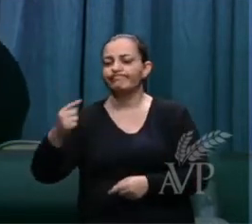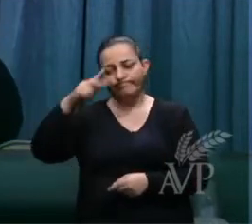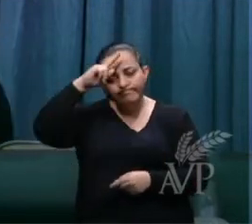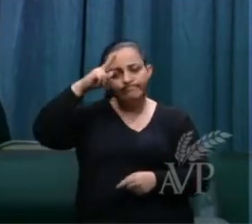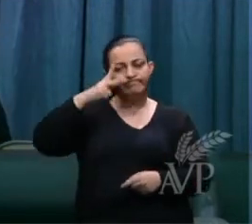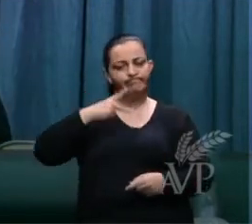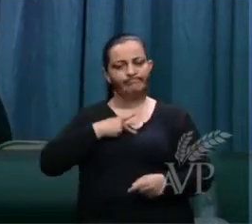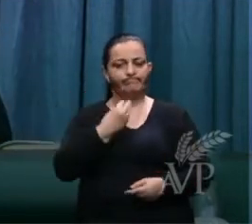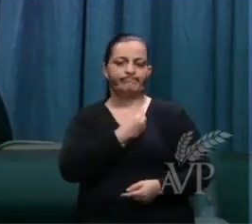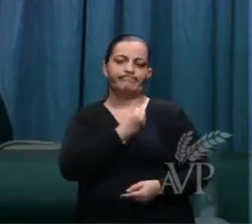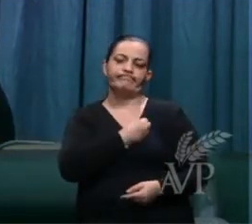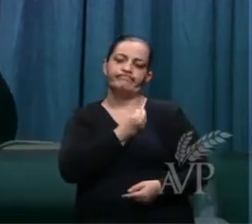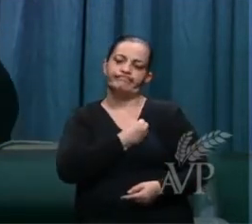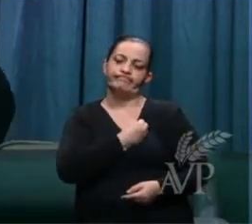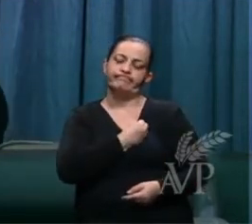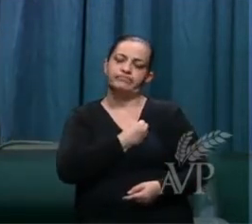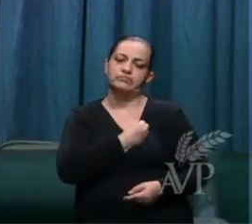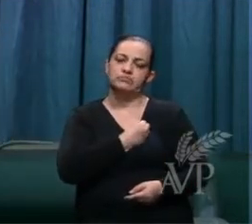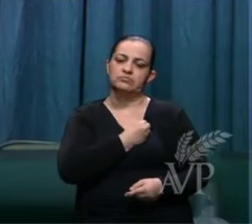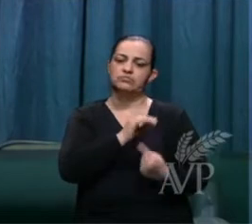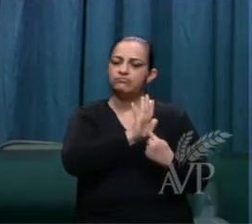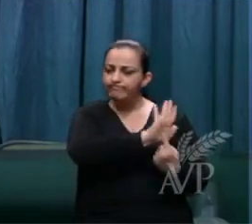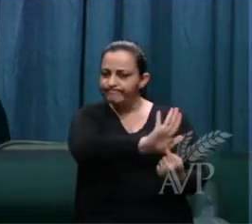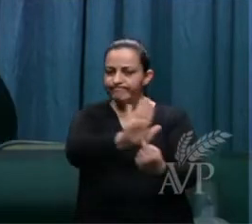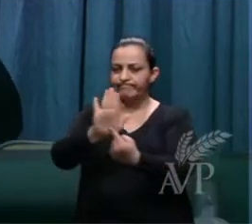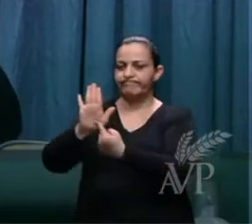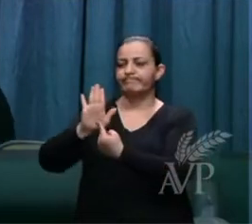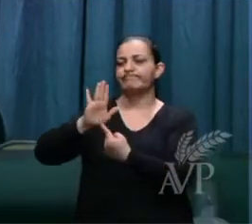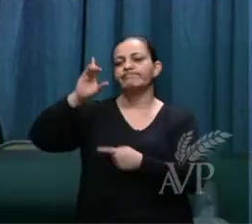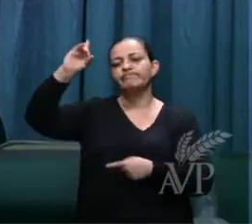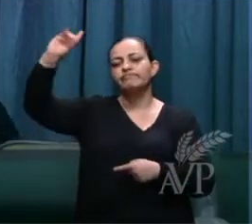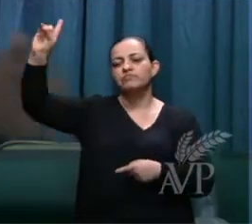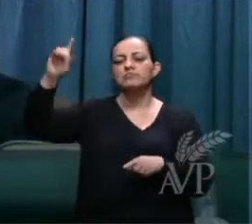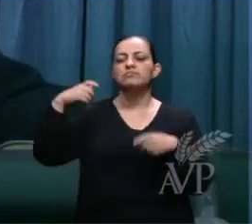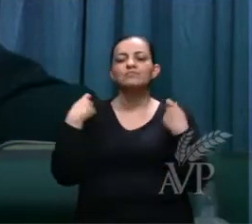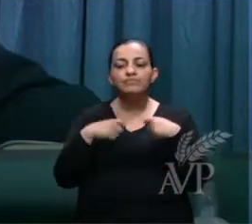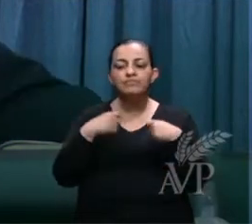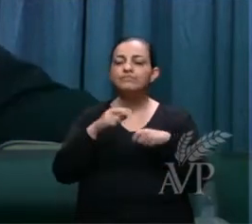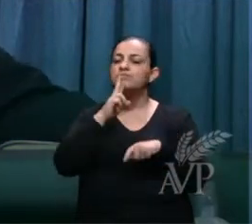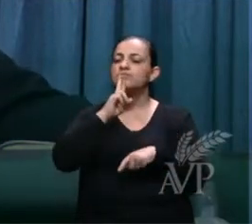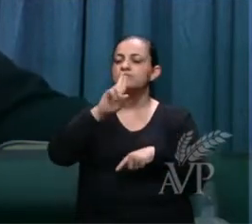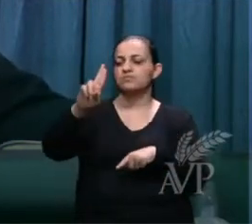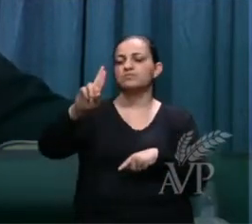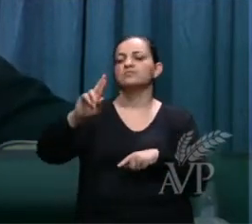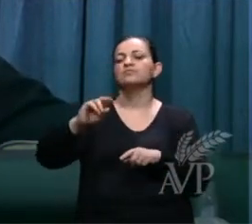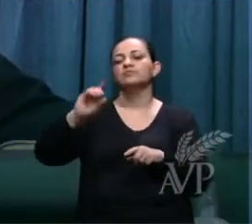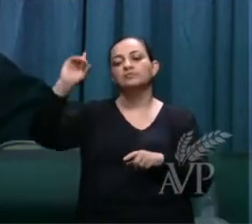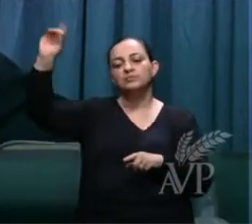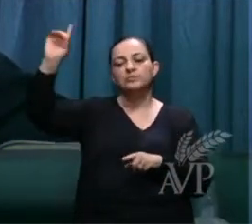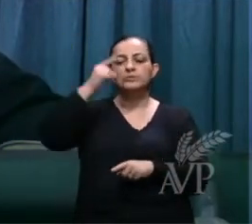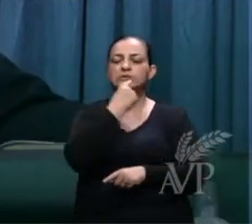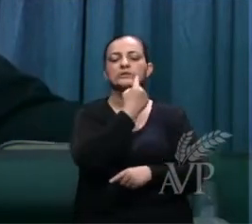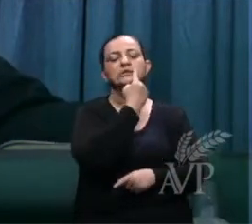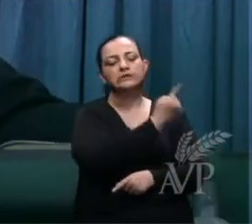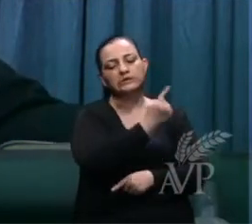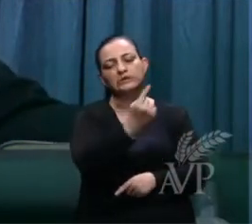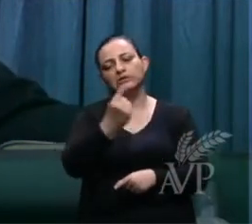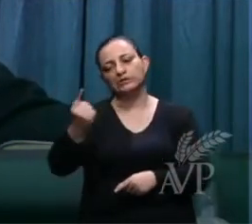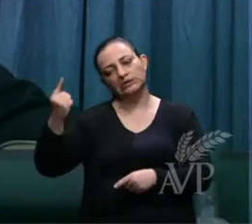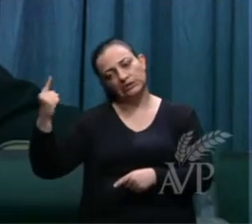vida, o seu testemunho. você terá que responder por isso, cada um de nós